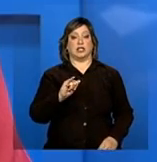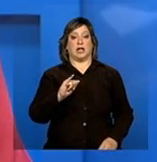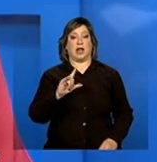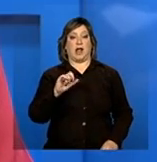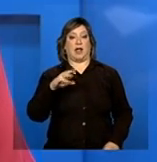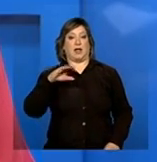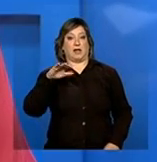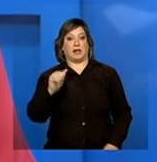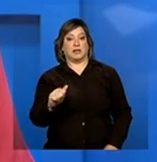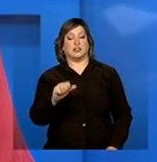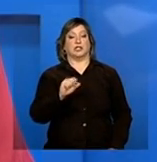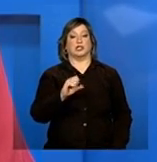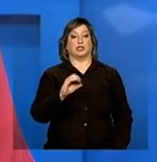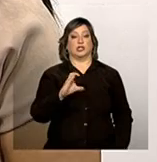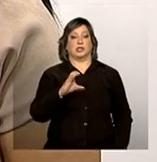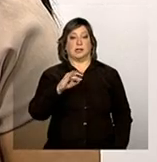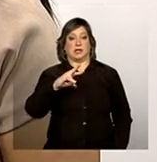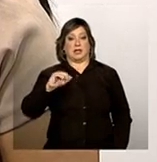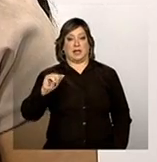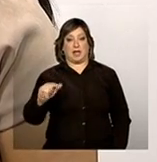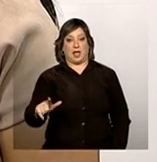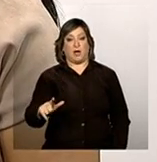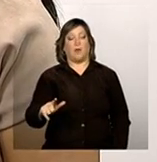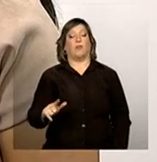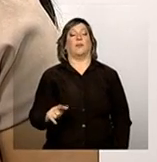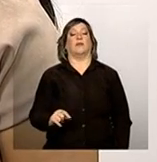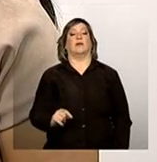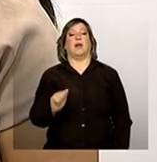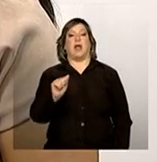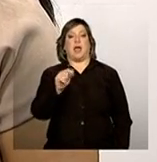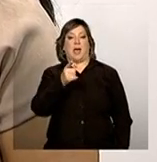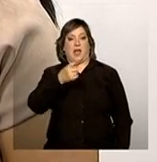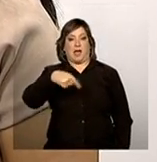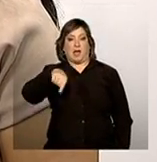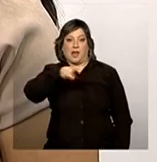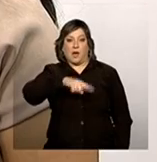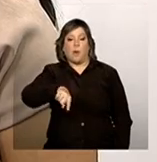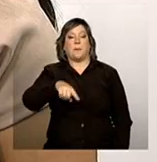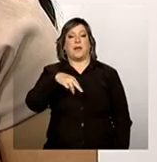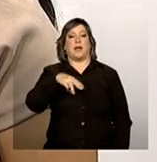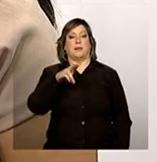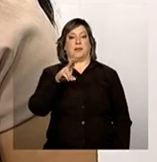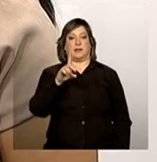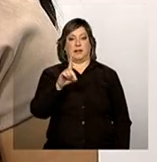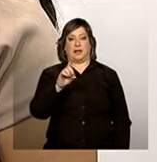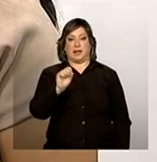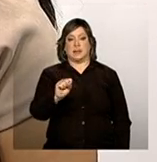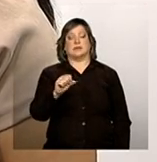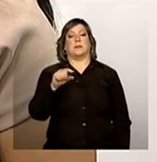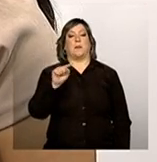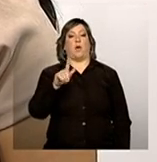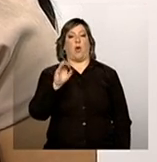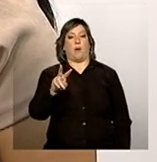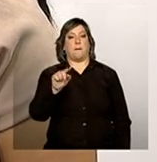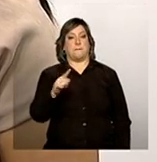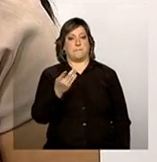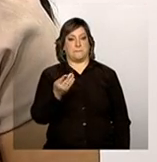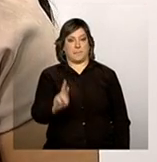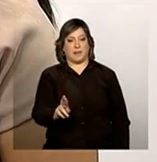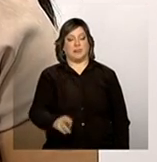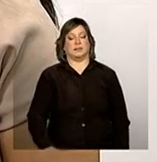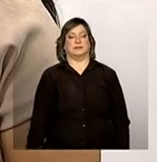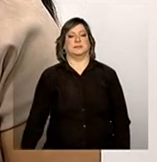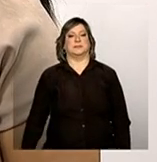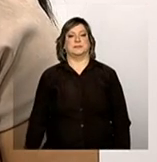Vigilância social. Social, digital foi ótimo, Vigilânciasocial. arroba mds.gov.br.